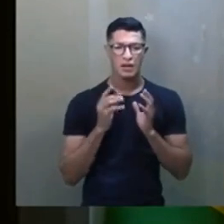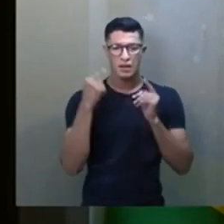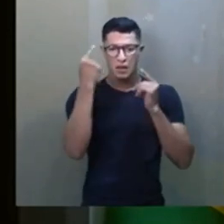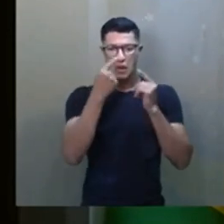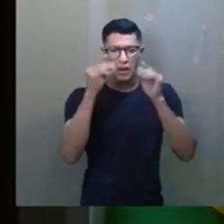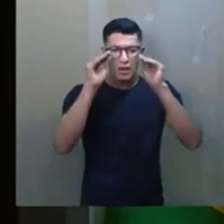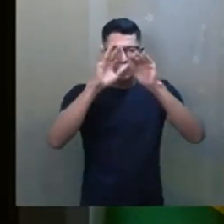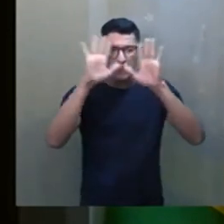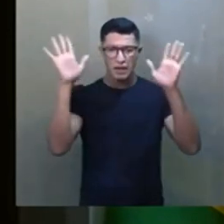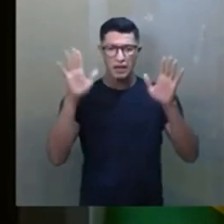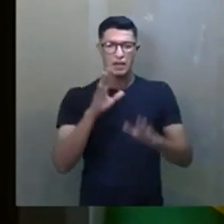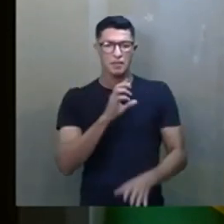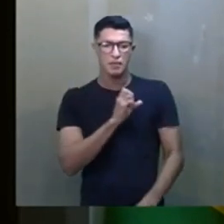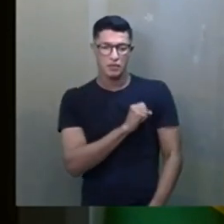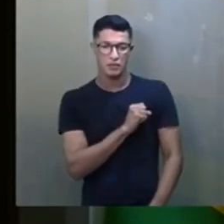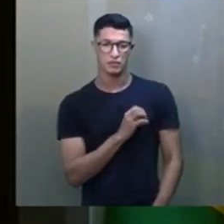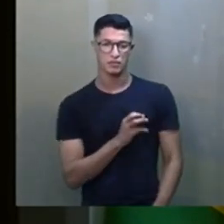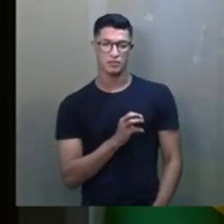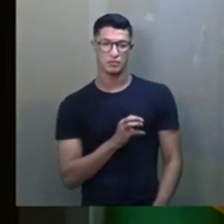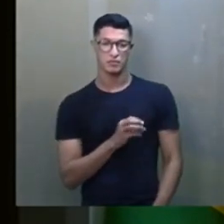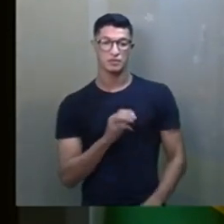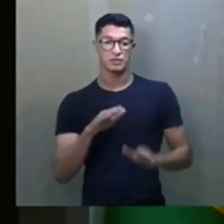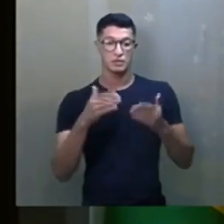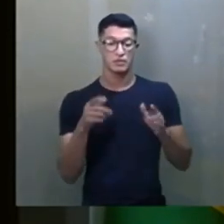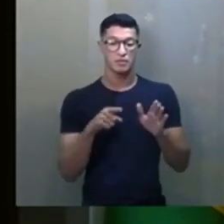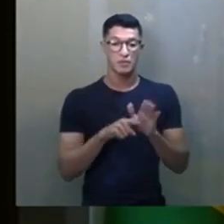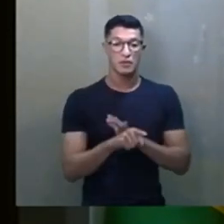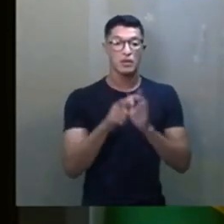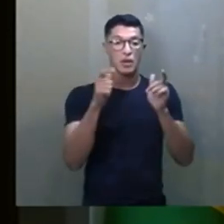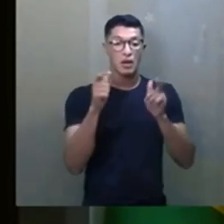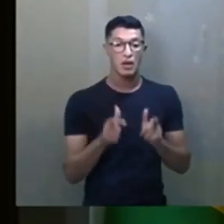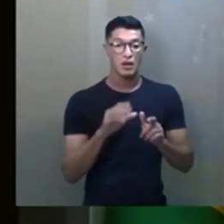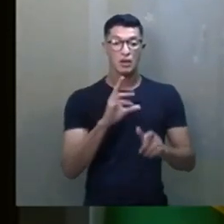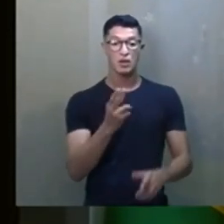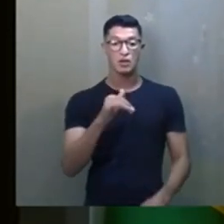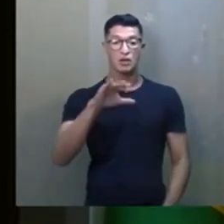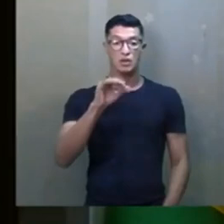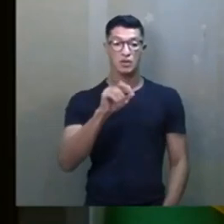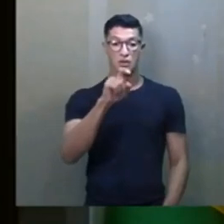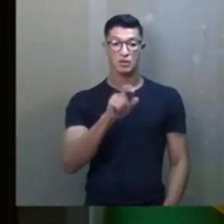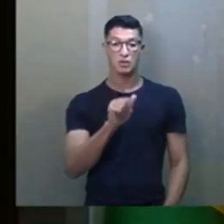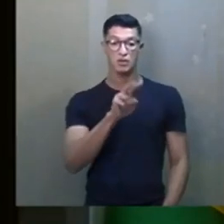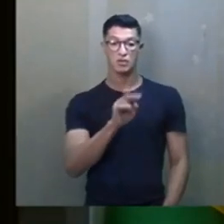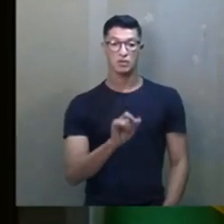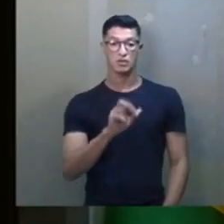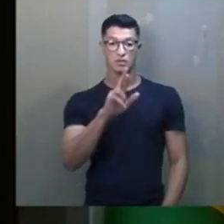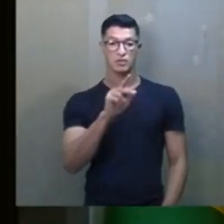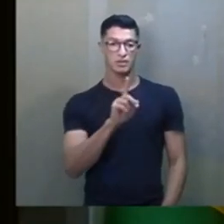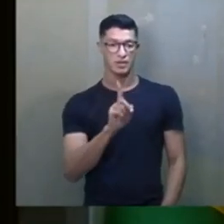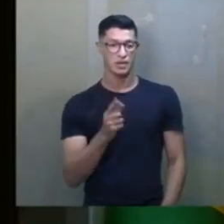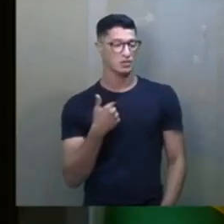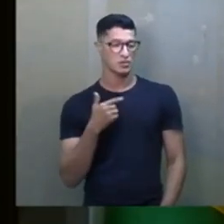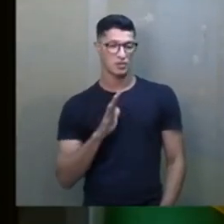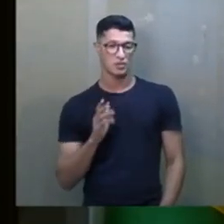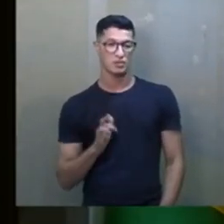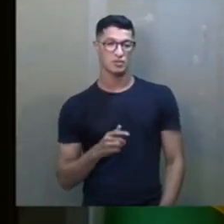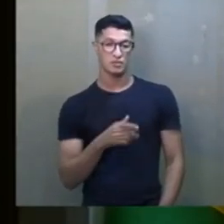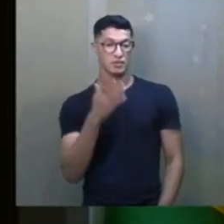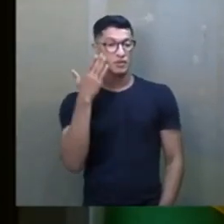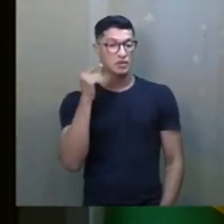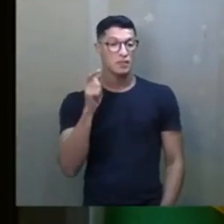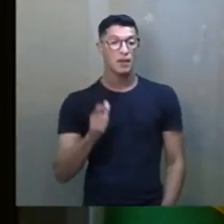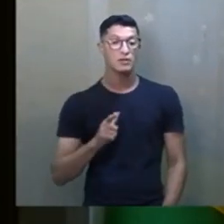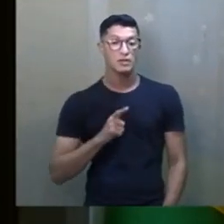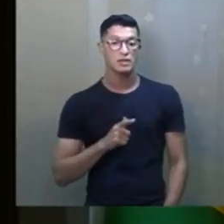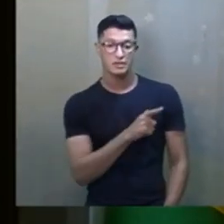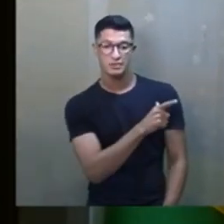claros, muito amoroso. E quando eu perguntei, o senhor é Chico Xavier? Ele disse, não, meu filho, não sou eu. O senhor sabe onde ele se